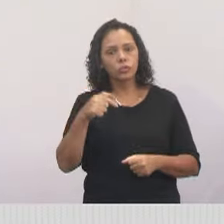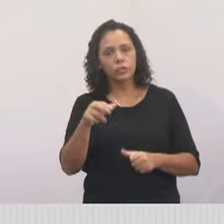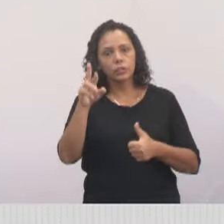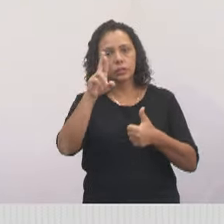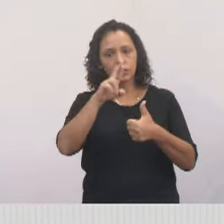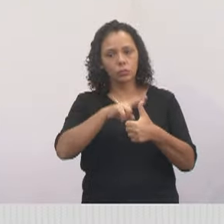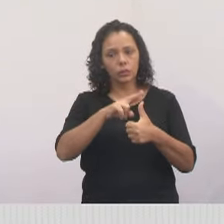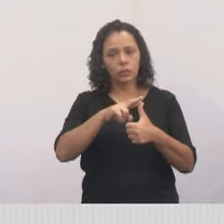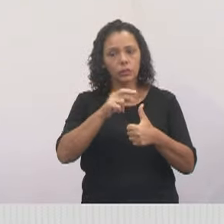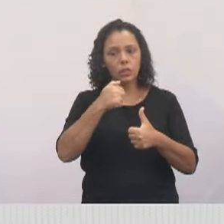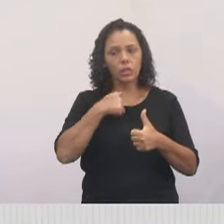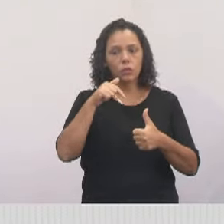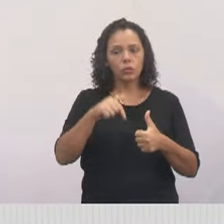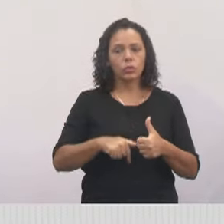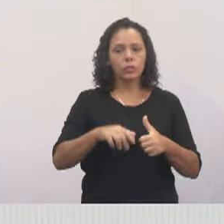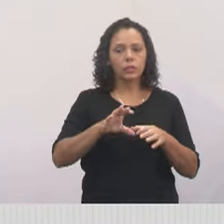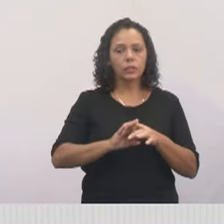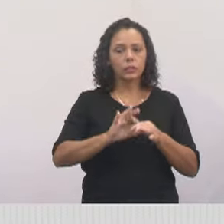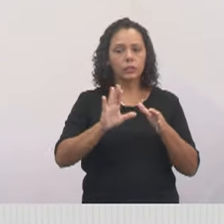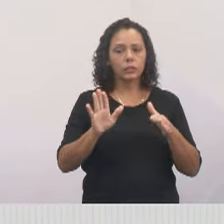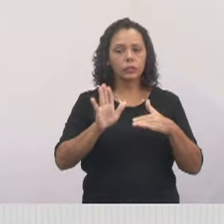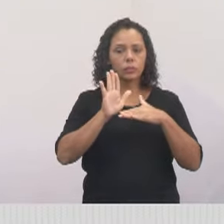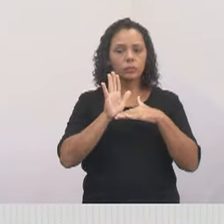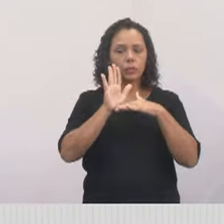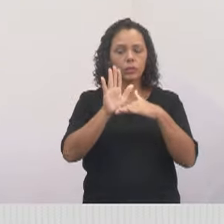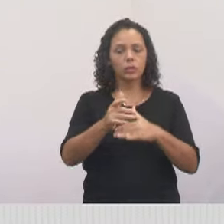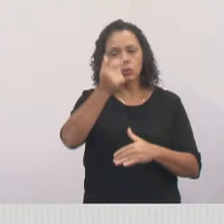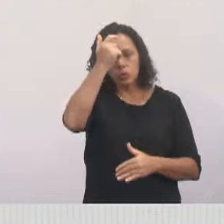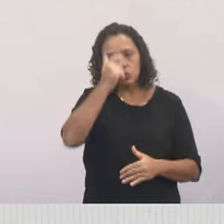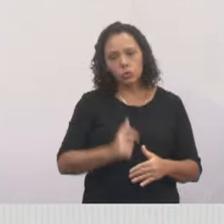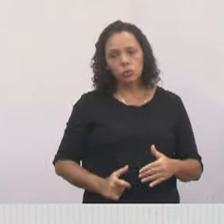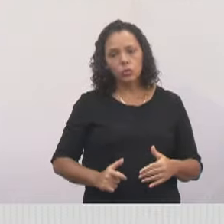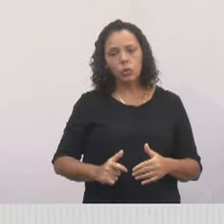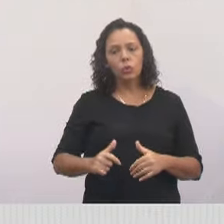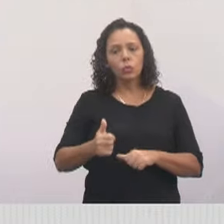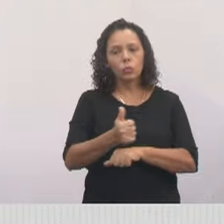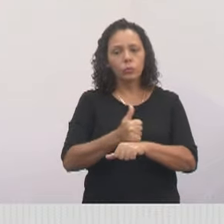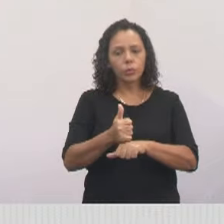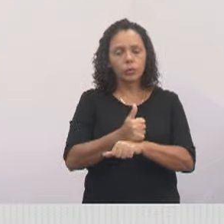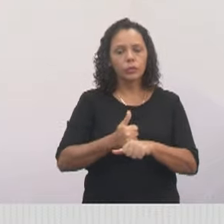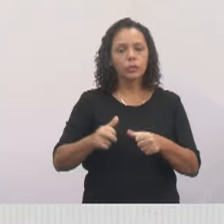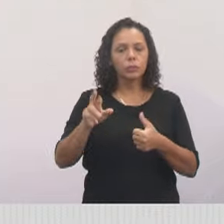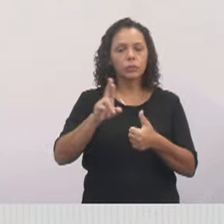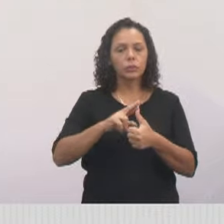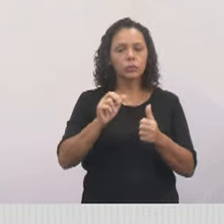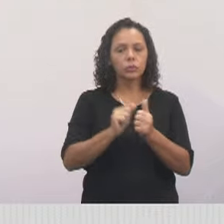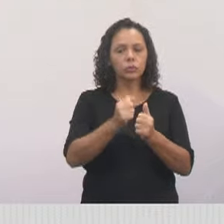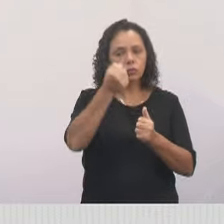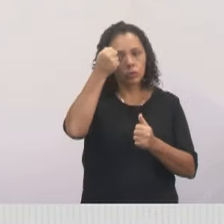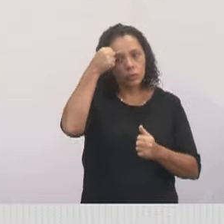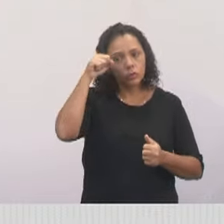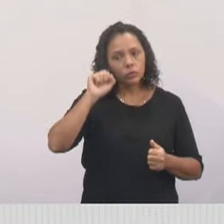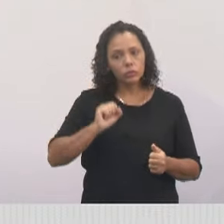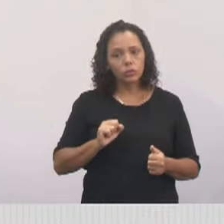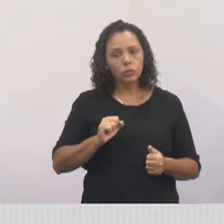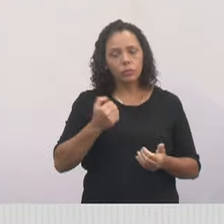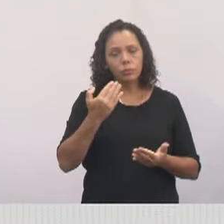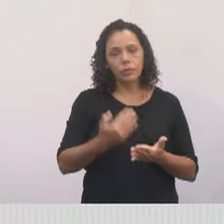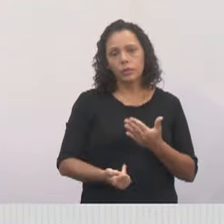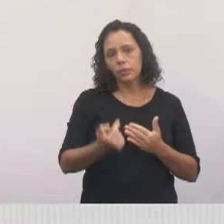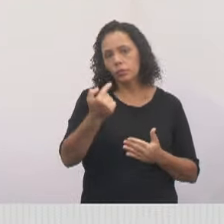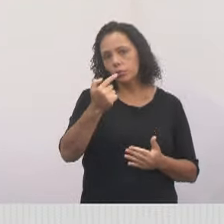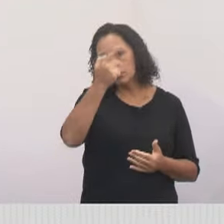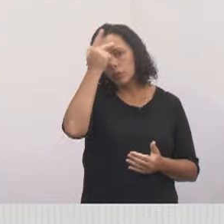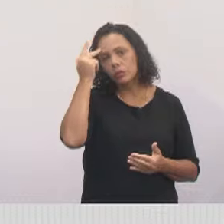Estou aqui à disposição para te atender. Sou a Procuradora Especial da Mulher aqui nesta casa, junto com a vereadora Sônia. Perdemos uma integrante,